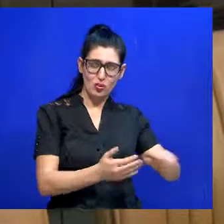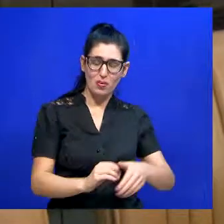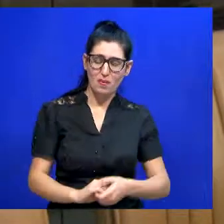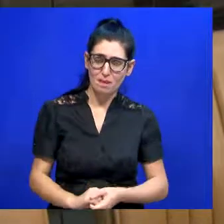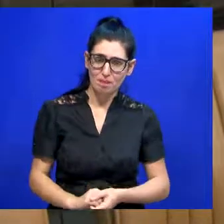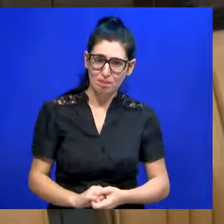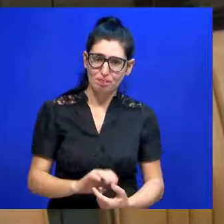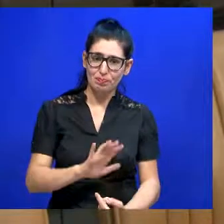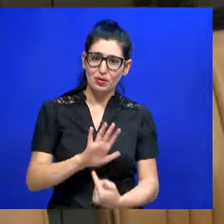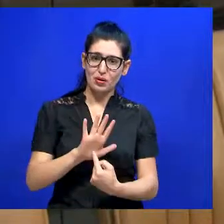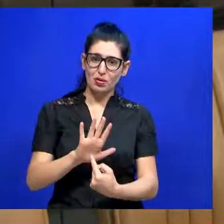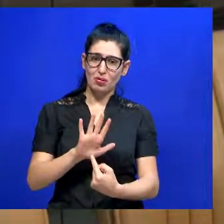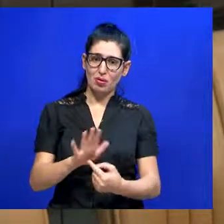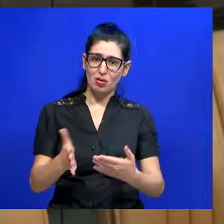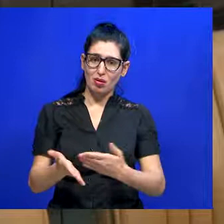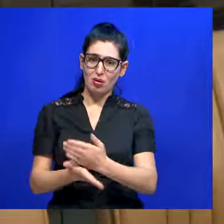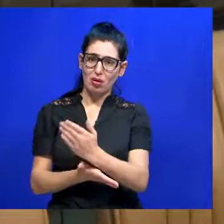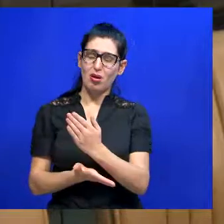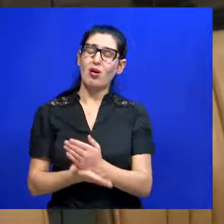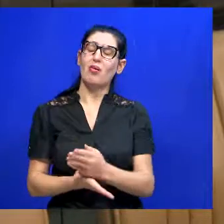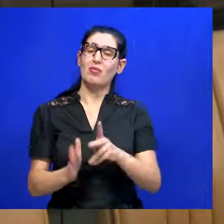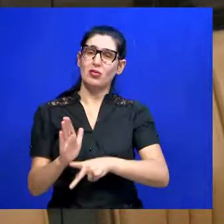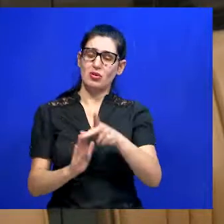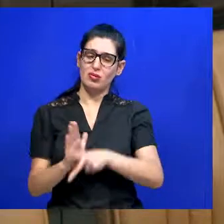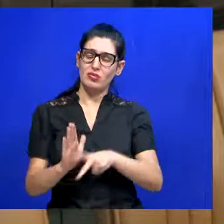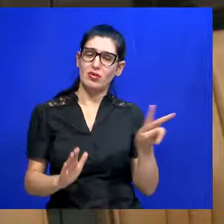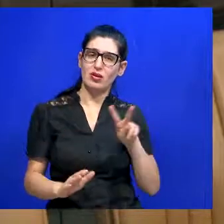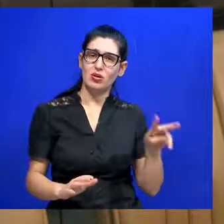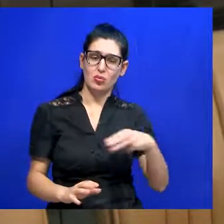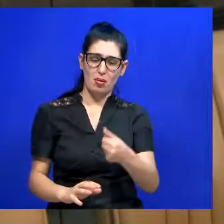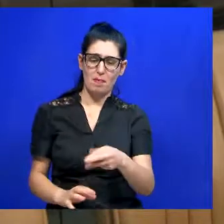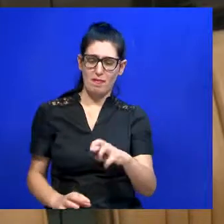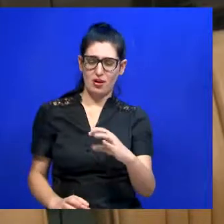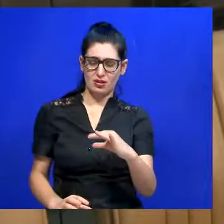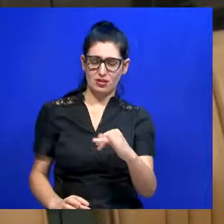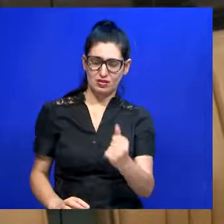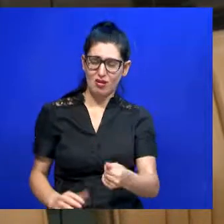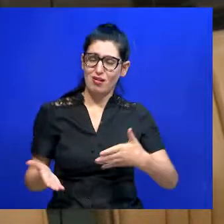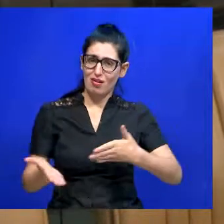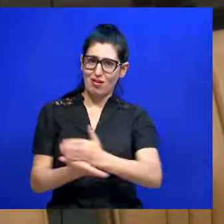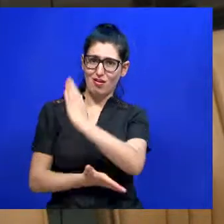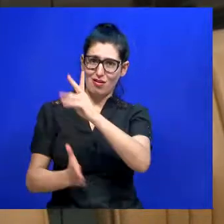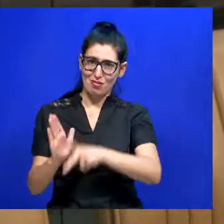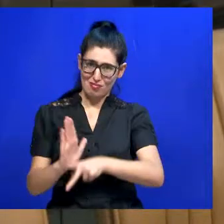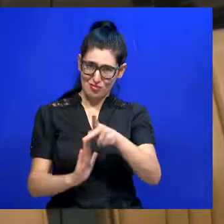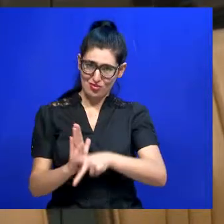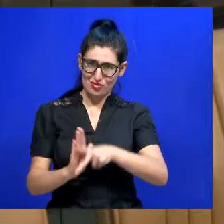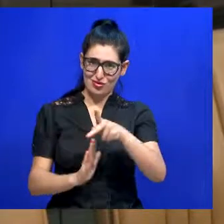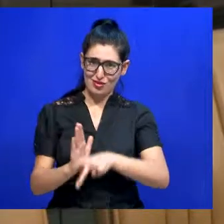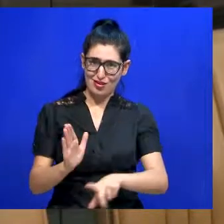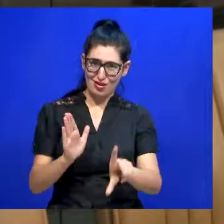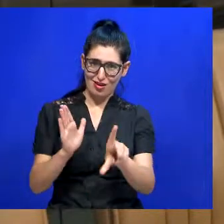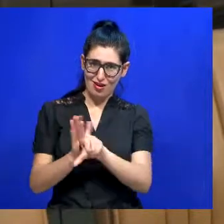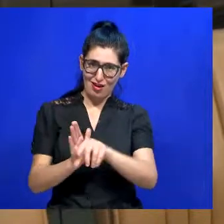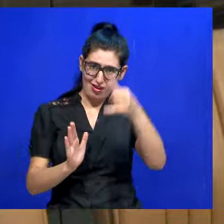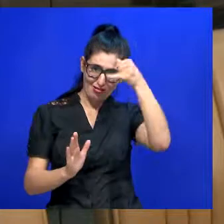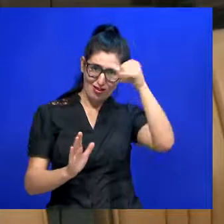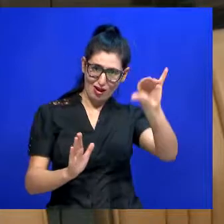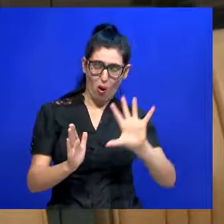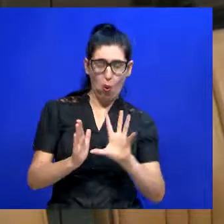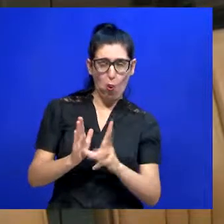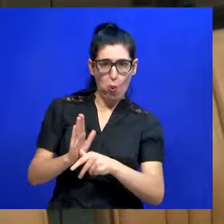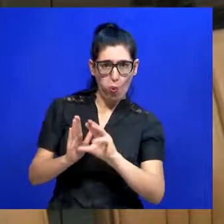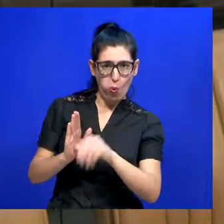Destaque para o projeto da vereadora Márcia Santos, que conseguiu a aprovação do seu projeto no qual ela chama de Lei Anticorrupção,